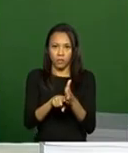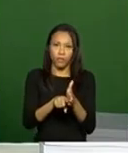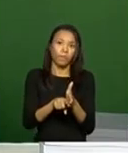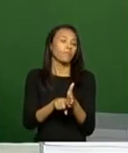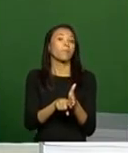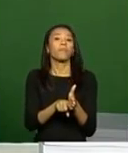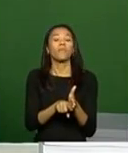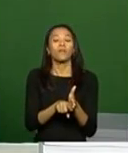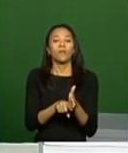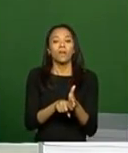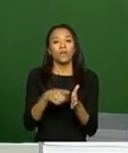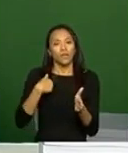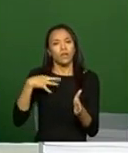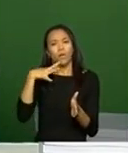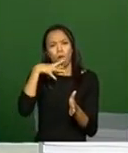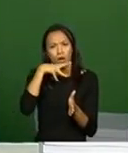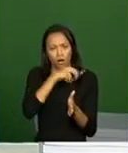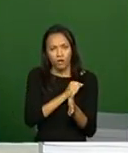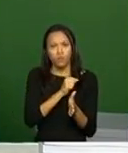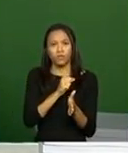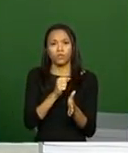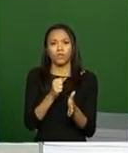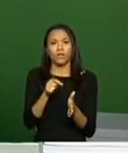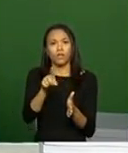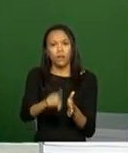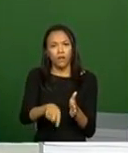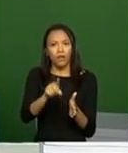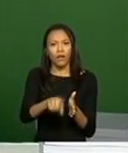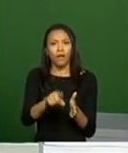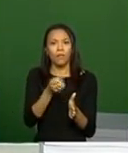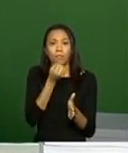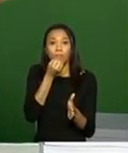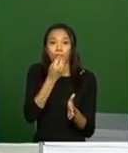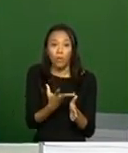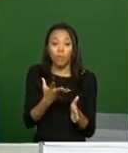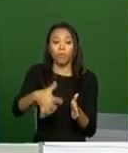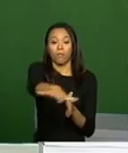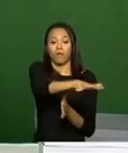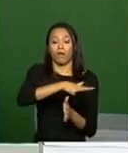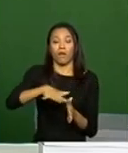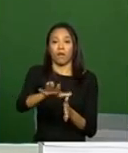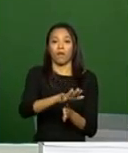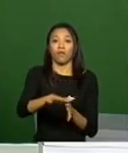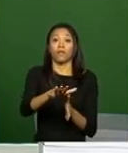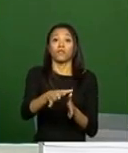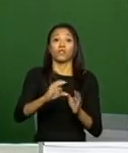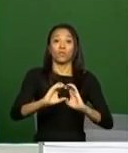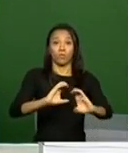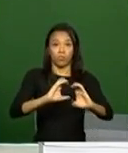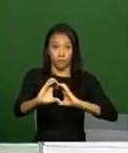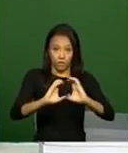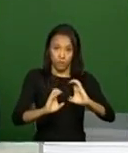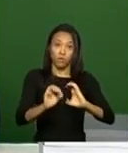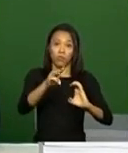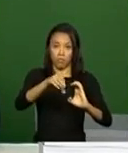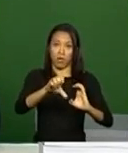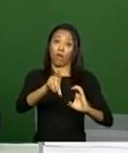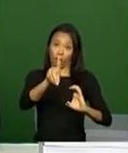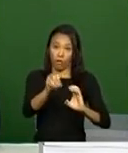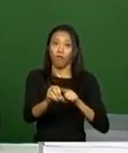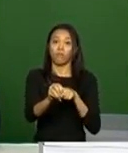Isso, eu acho que é um ganho tanto para o mercado de comunicação como também para o mercado de